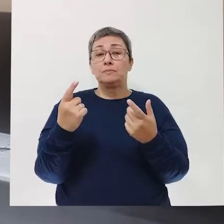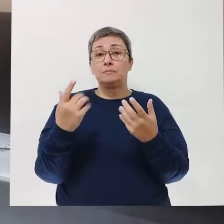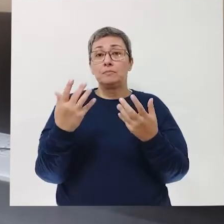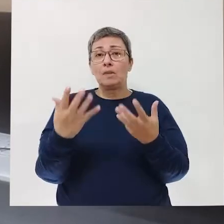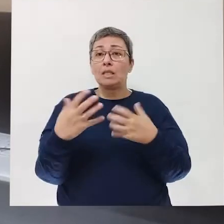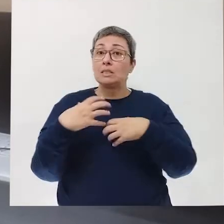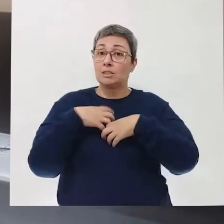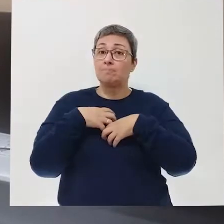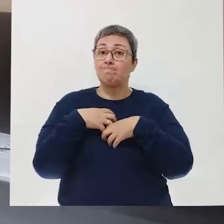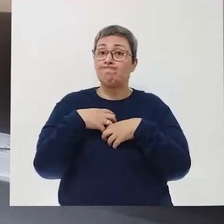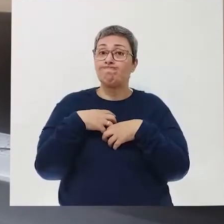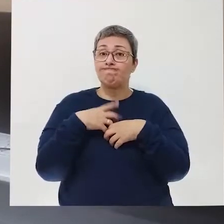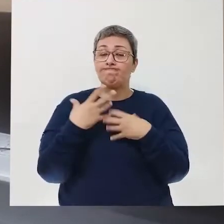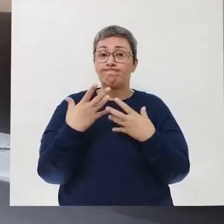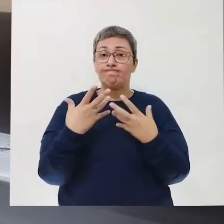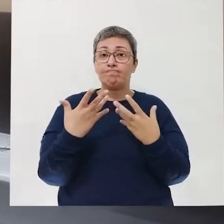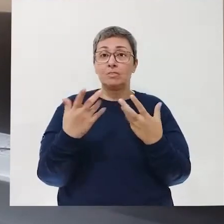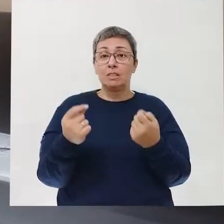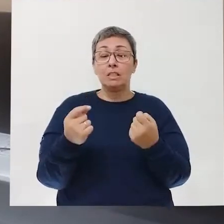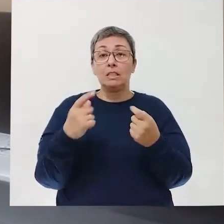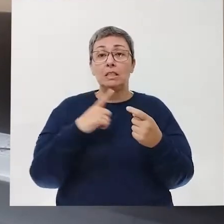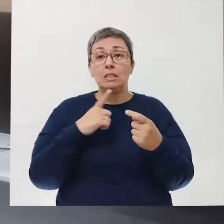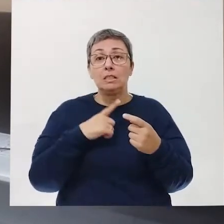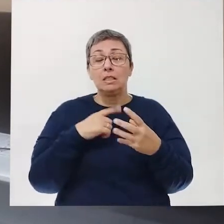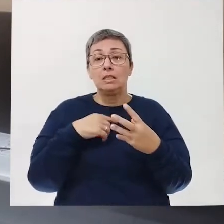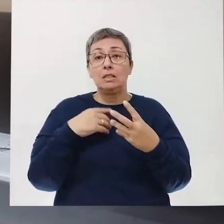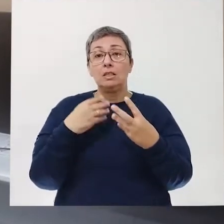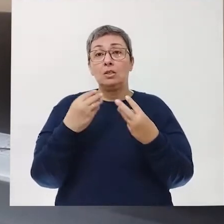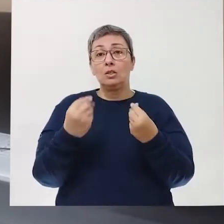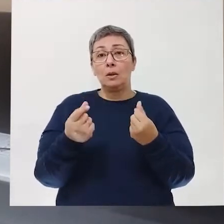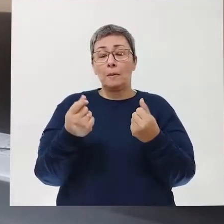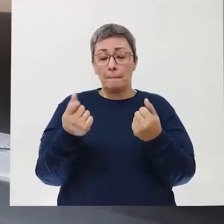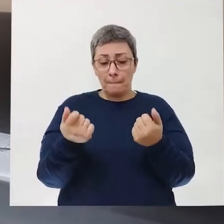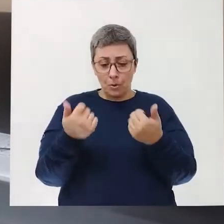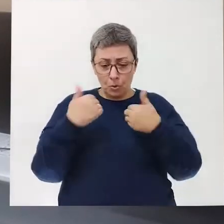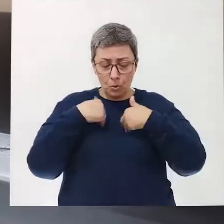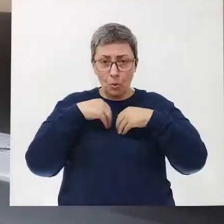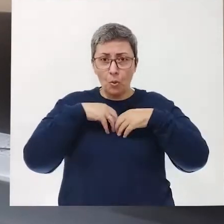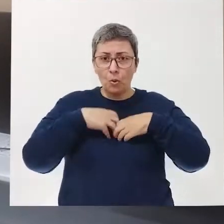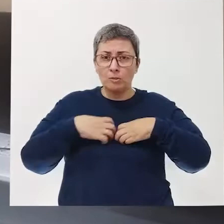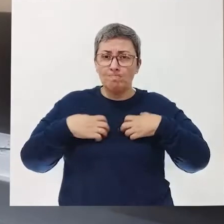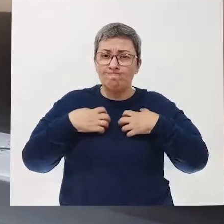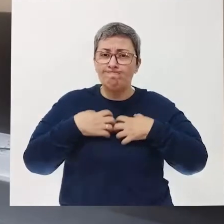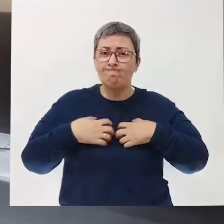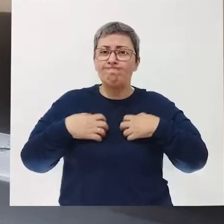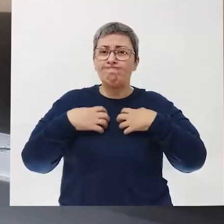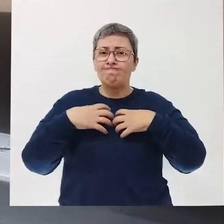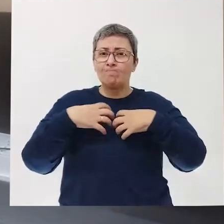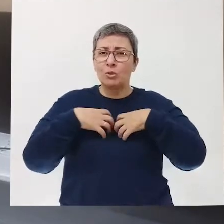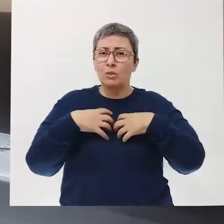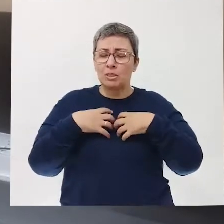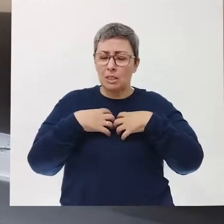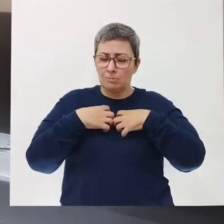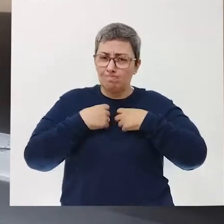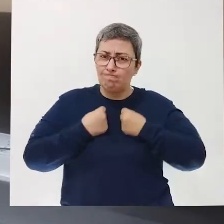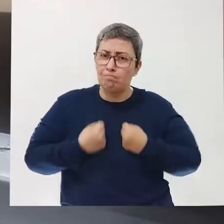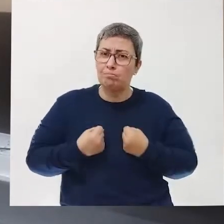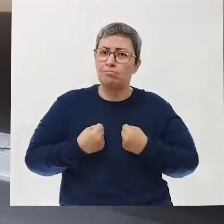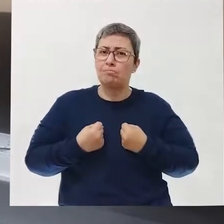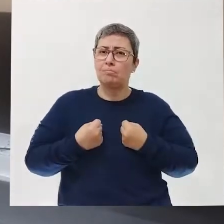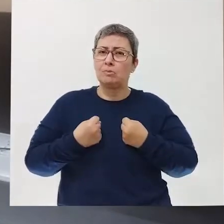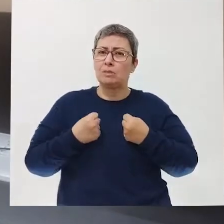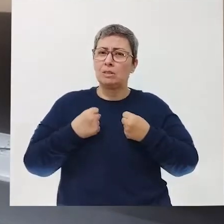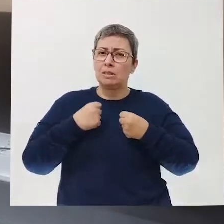se sentem, né? Elas trazem consigo alguns sentimentos, alguns pesos, algumas